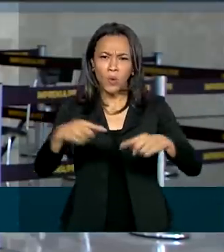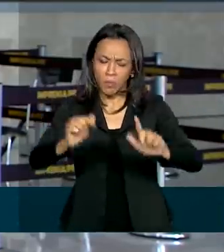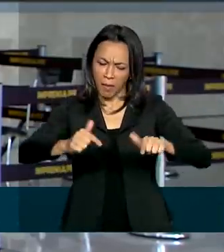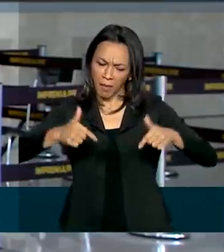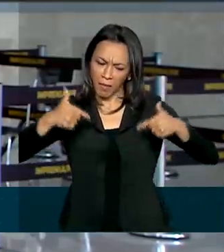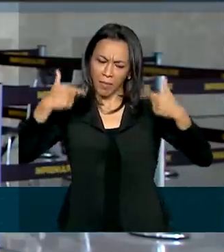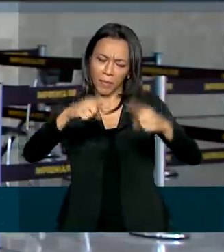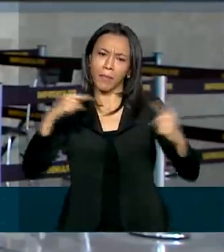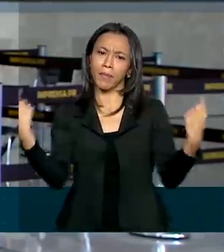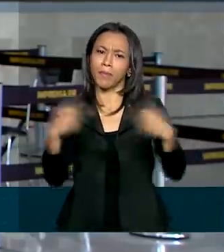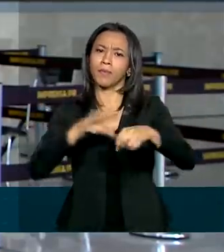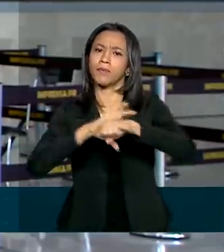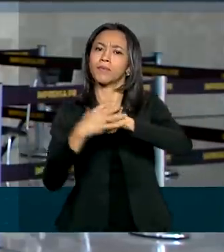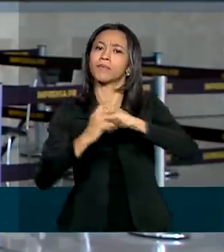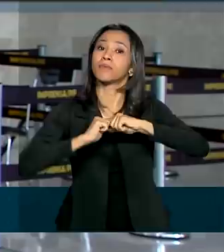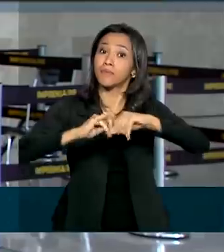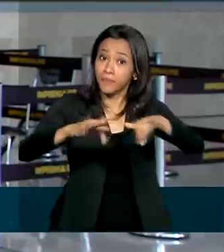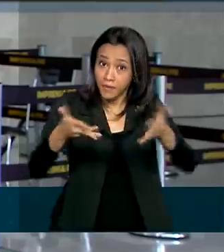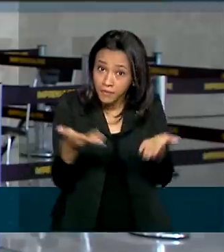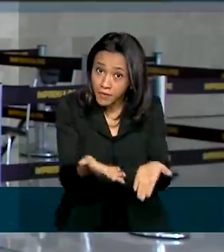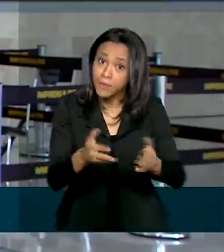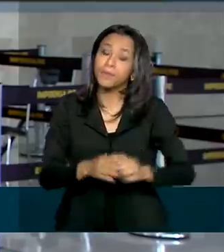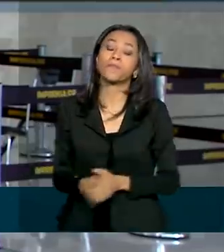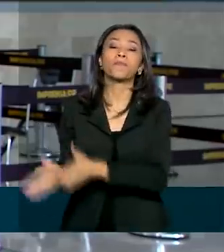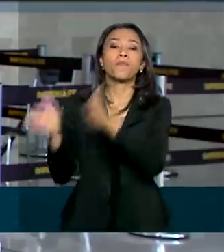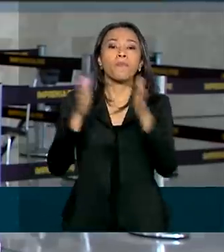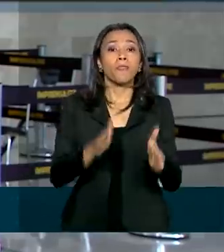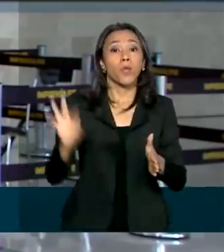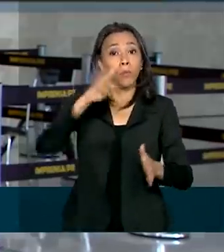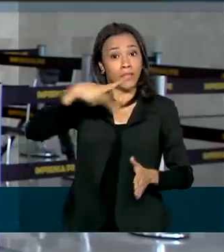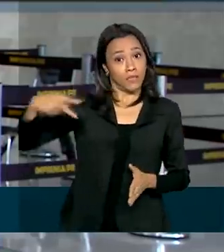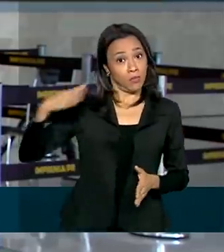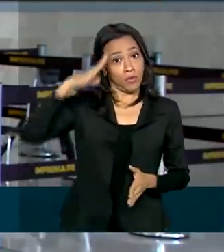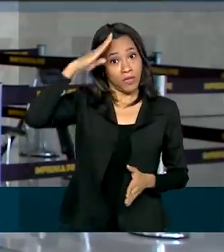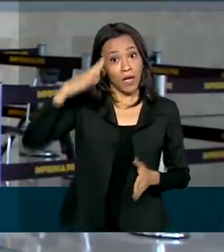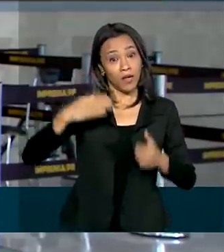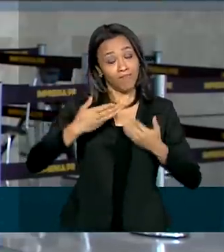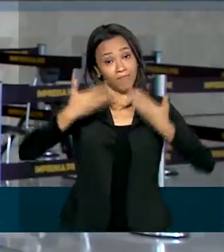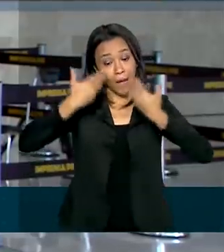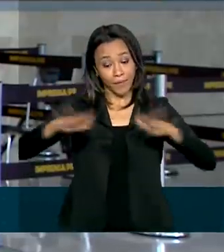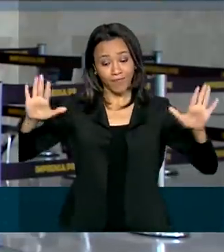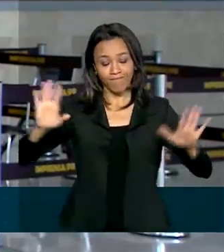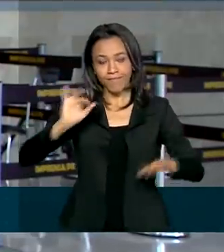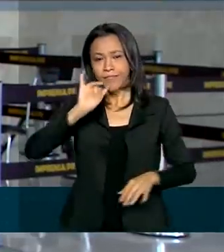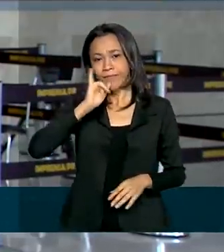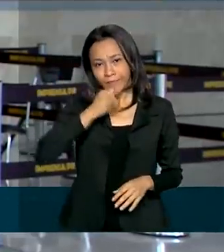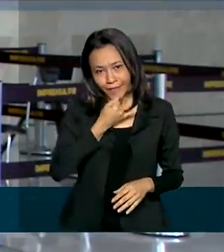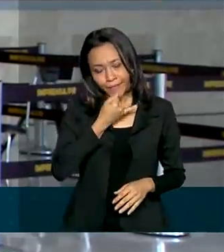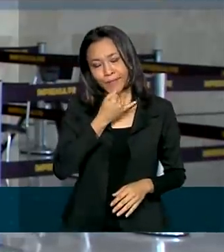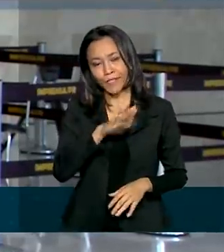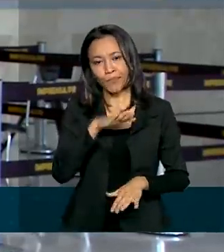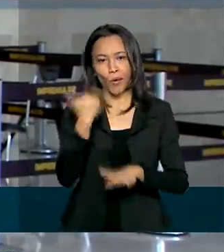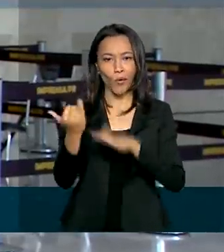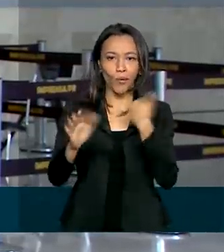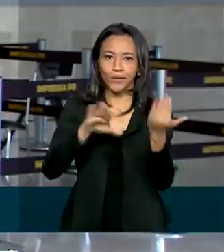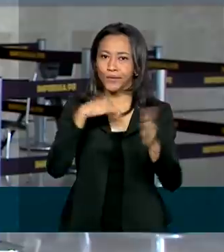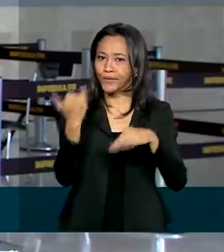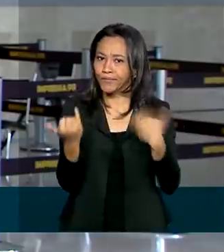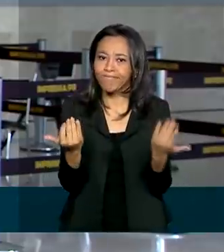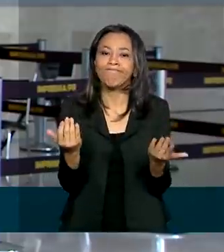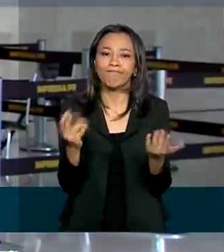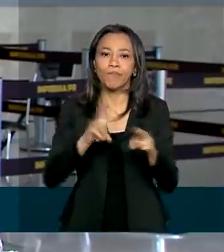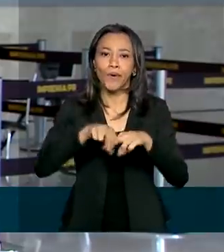da pandemia de coronavírus. O presidente abriu a reunião lamentando as mortes por Covid-19 no país,